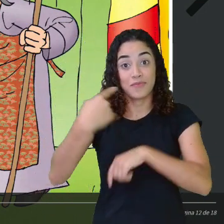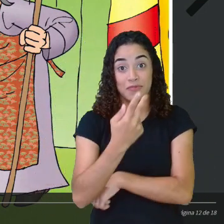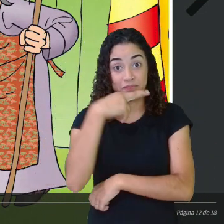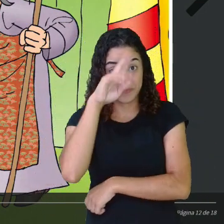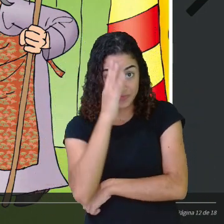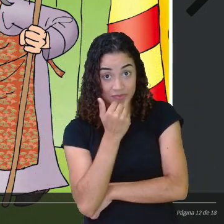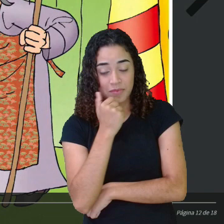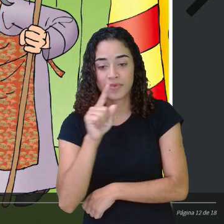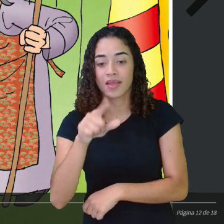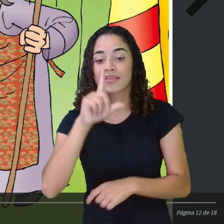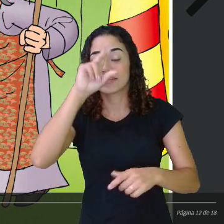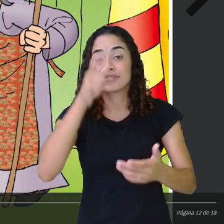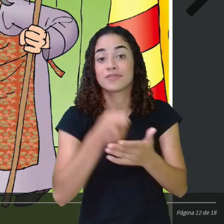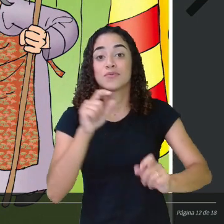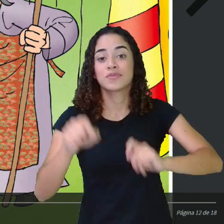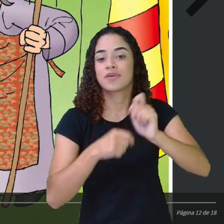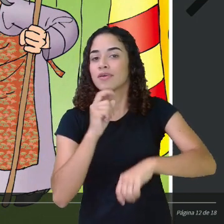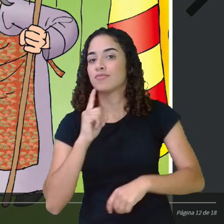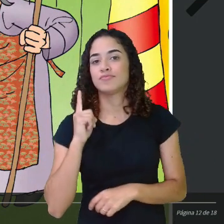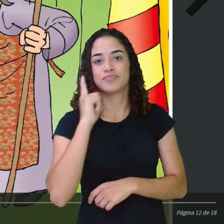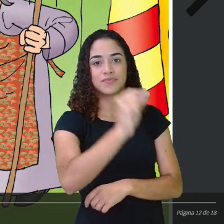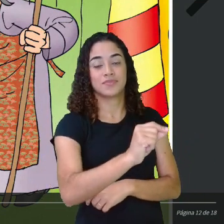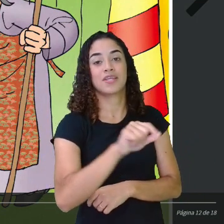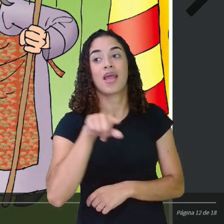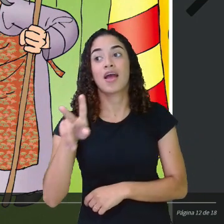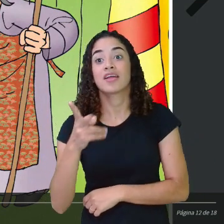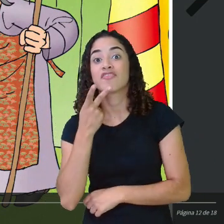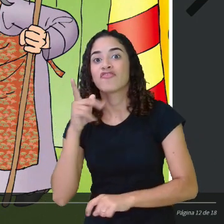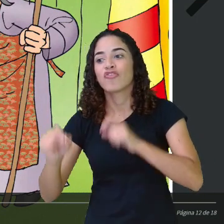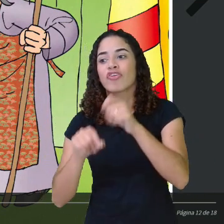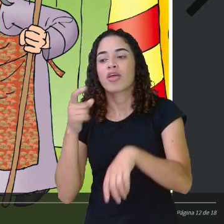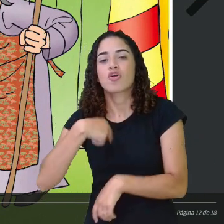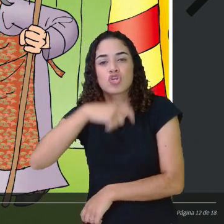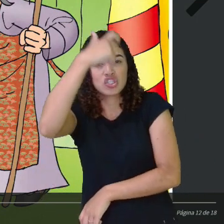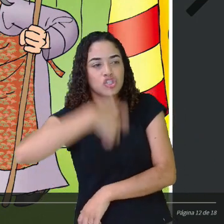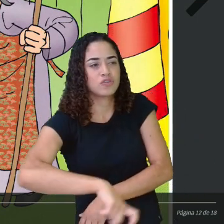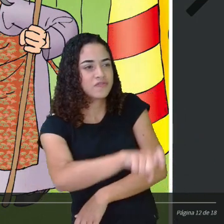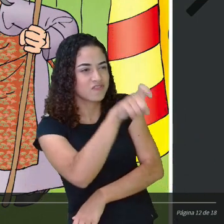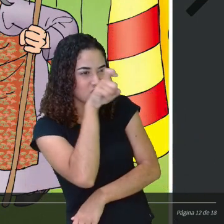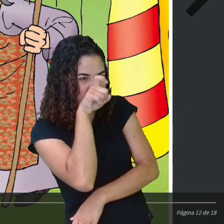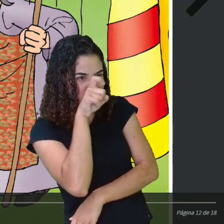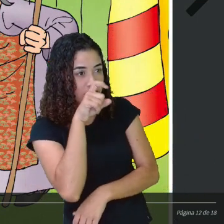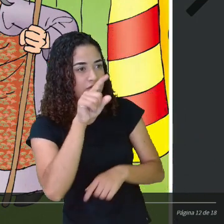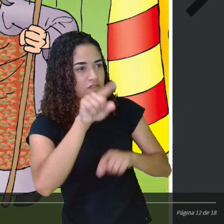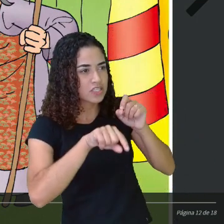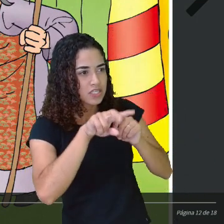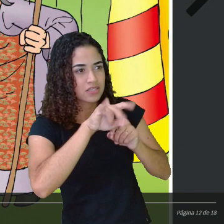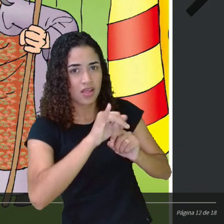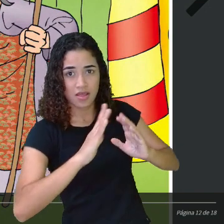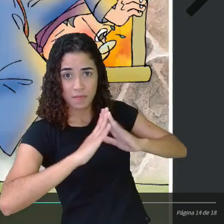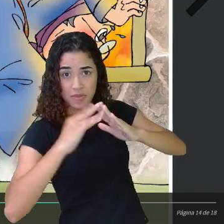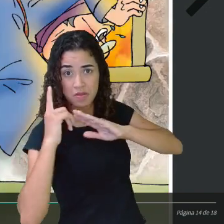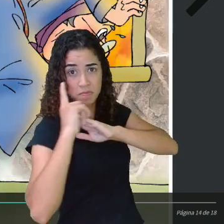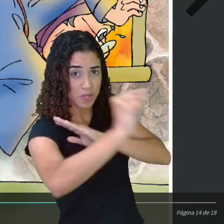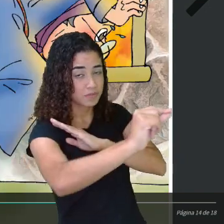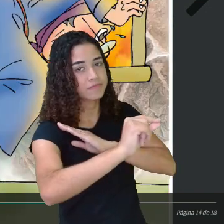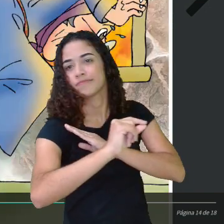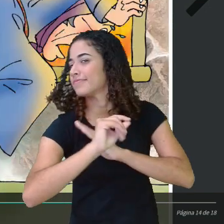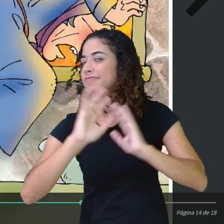decidiram ir embora, mas a mulher revelou ser uma bruxa e não permitiu que eles saíssem da casa.